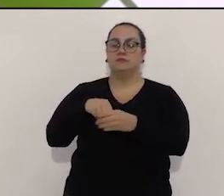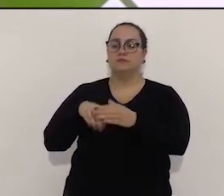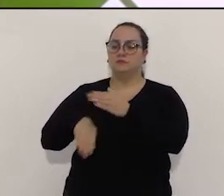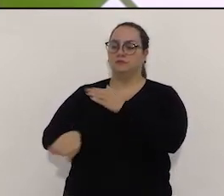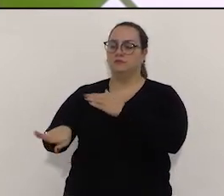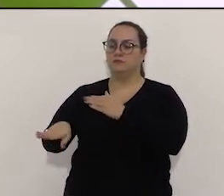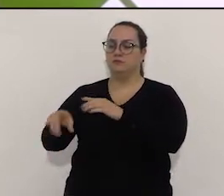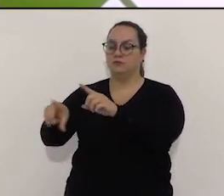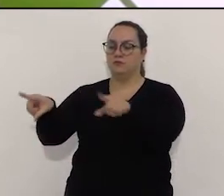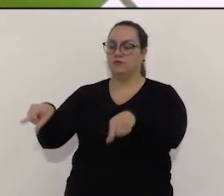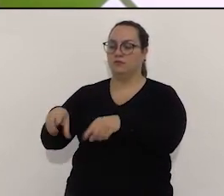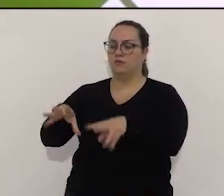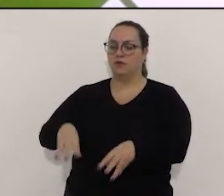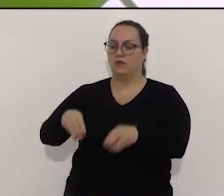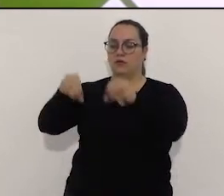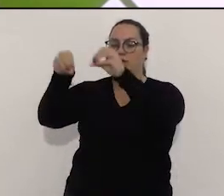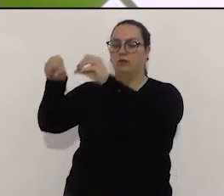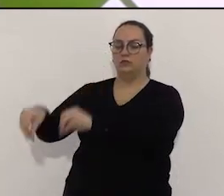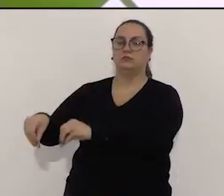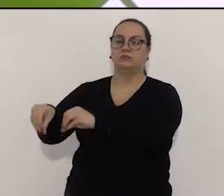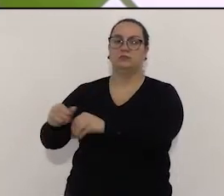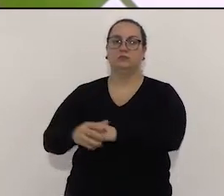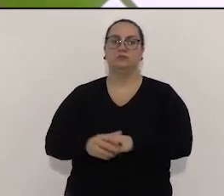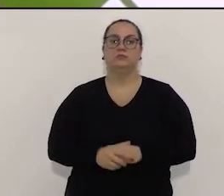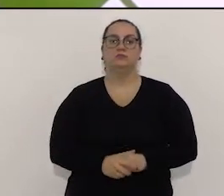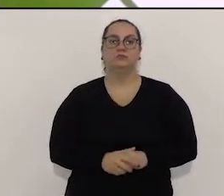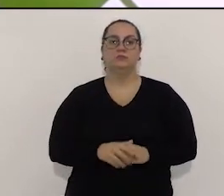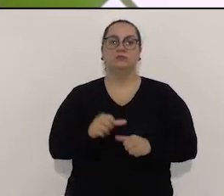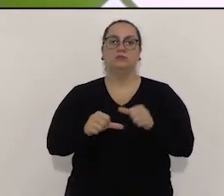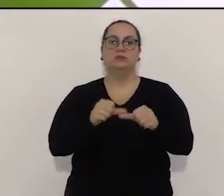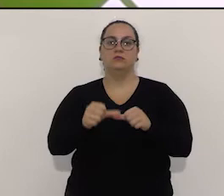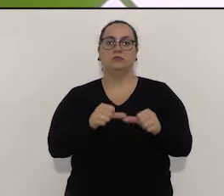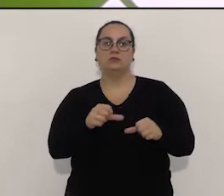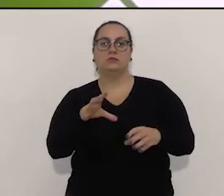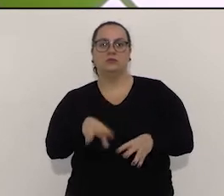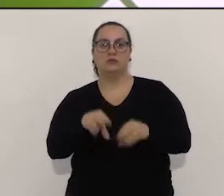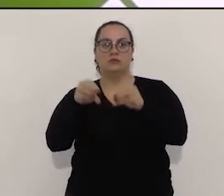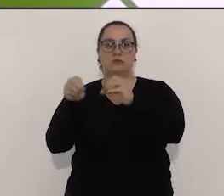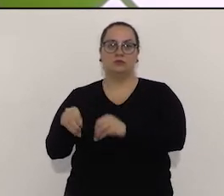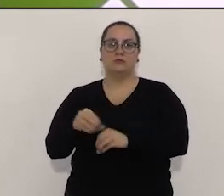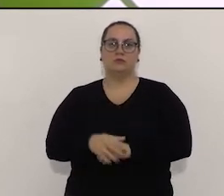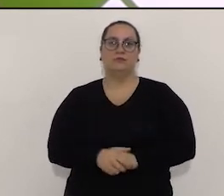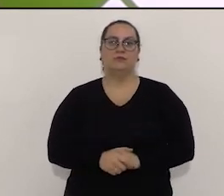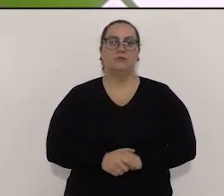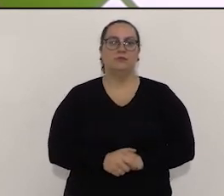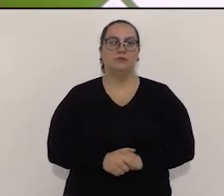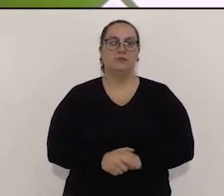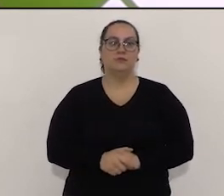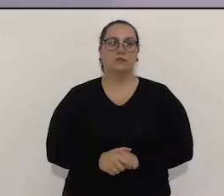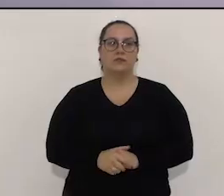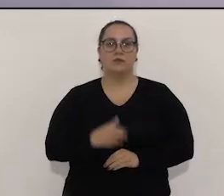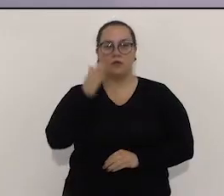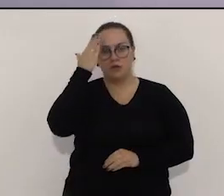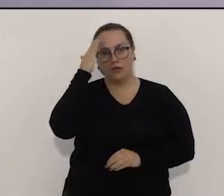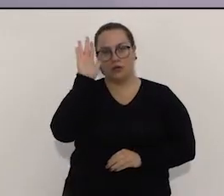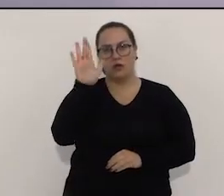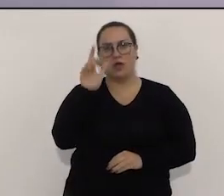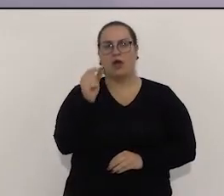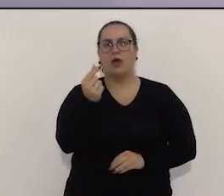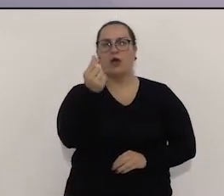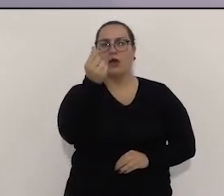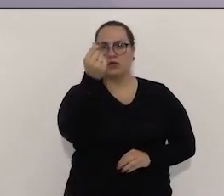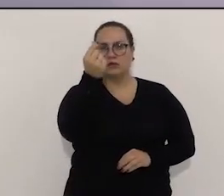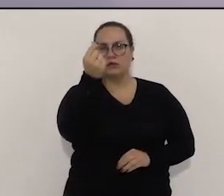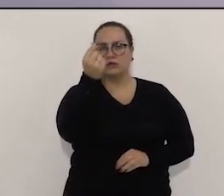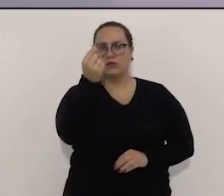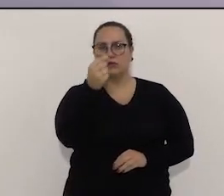nesse contrato. Eu vou querer que a coleta seletiva esteja inclusa no processo de coleta seletiva de lixo. O senhor sabe quanto que a Prefeitura gasta